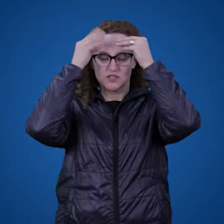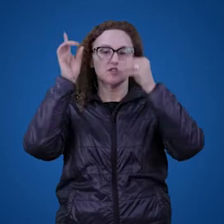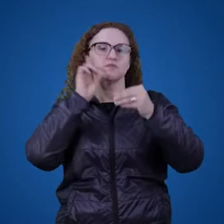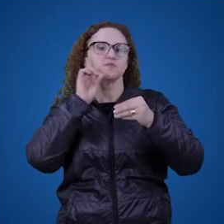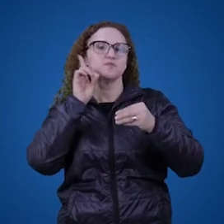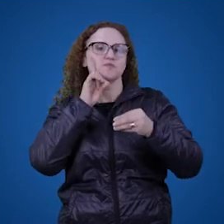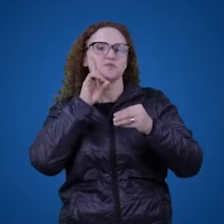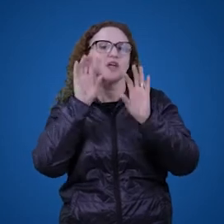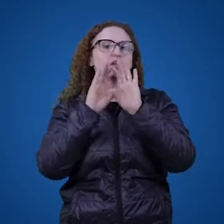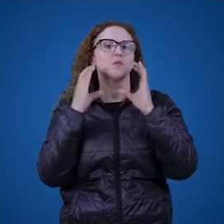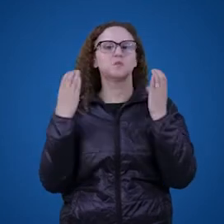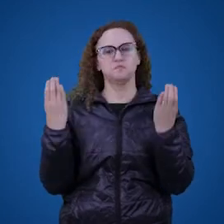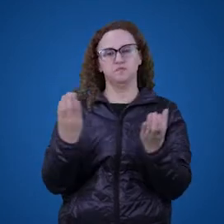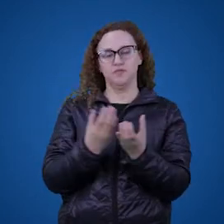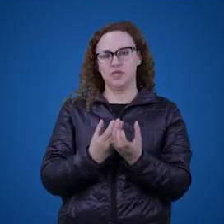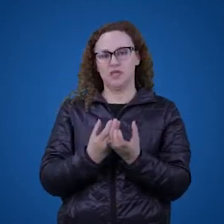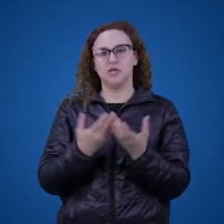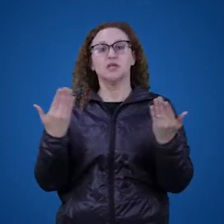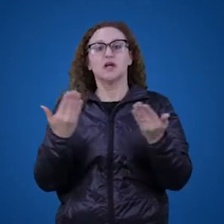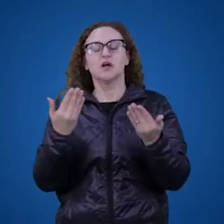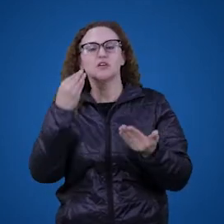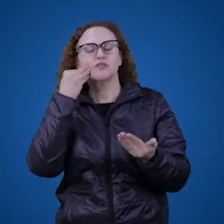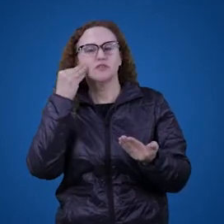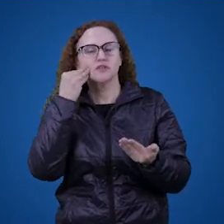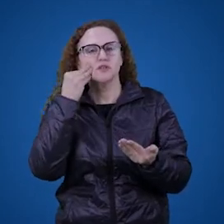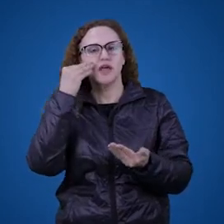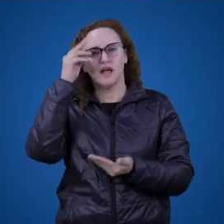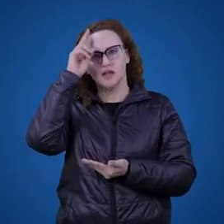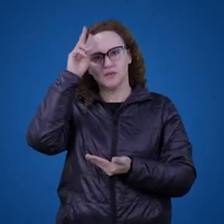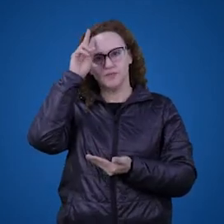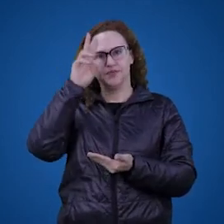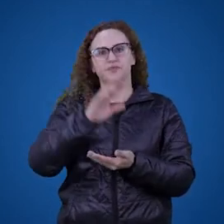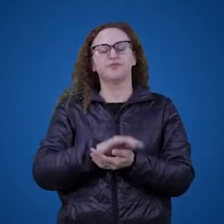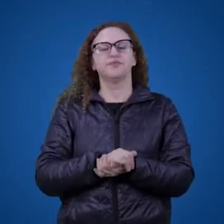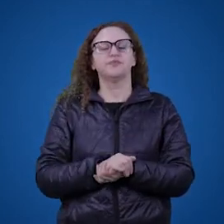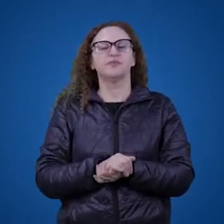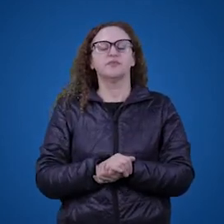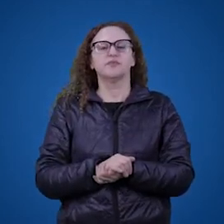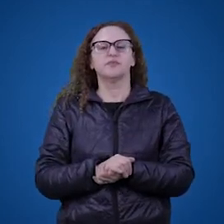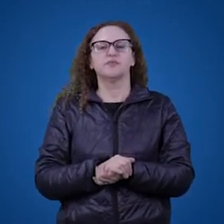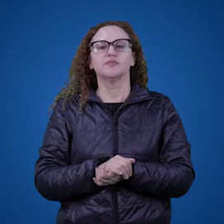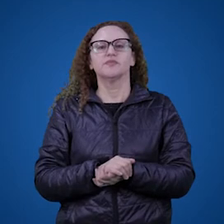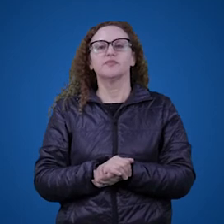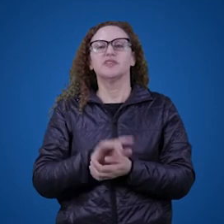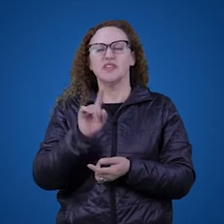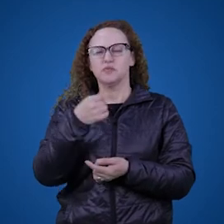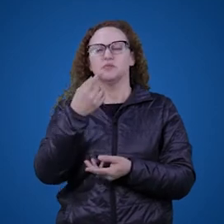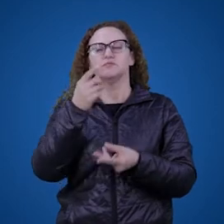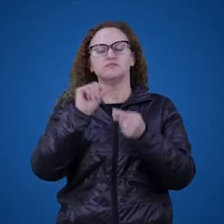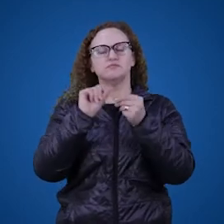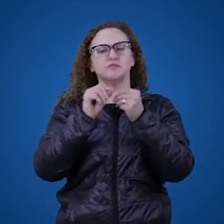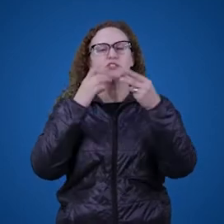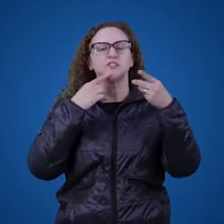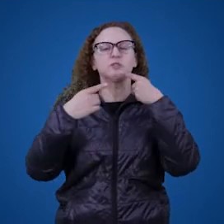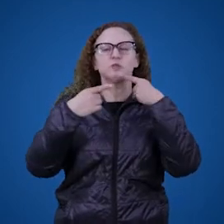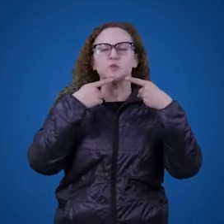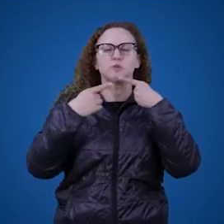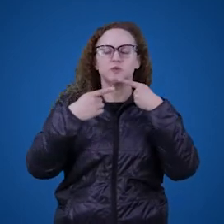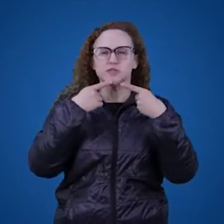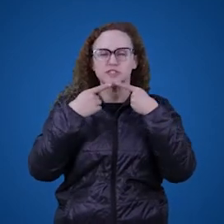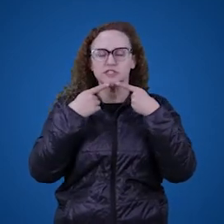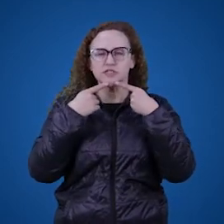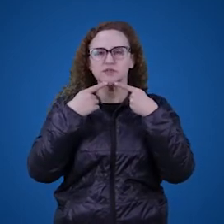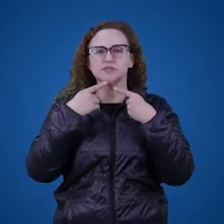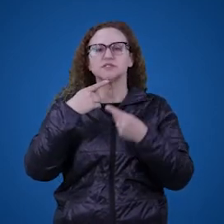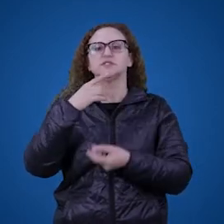comunidade. Então, hoje nós vamos recapitular o que foi visto até agora, depois a gente vai fazer uma discussão entre entidades